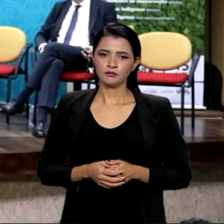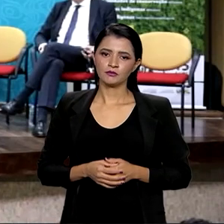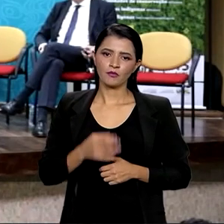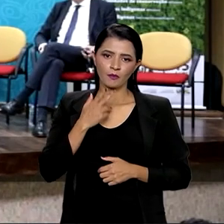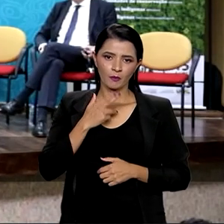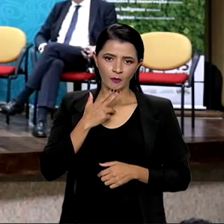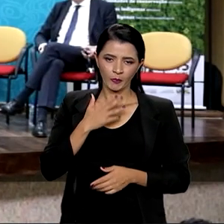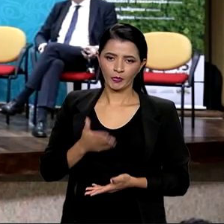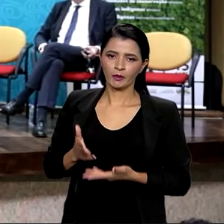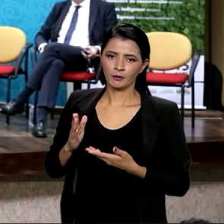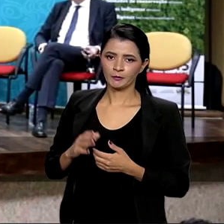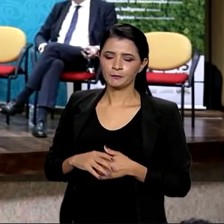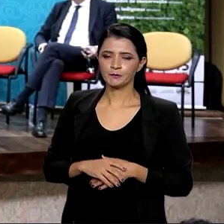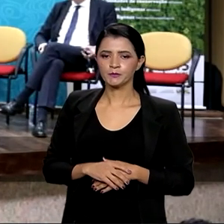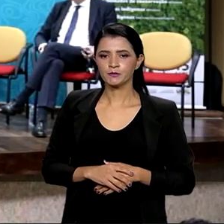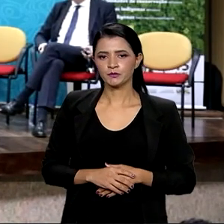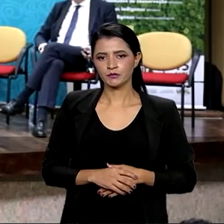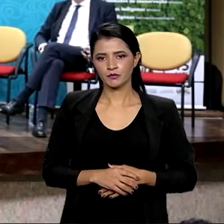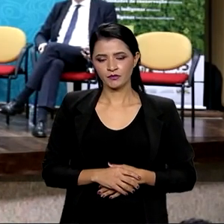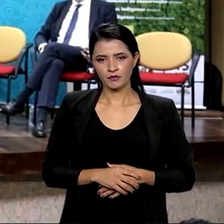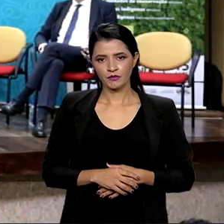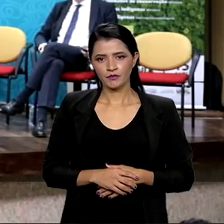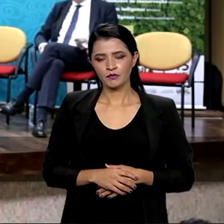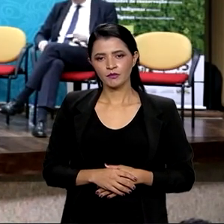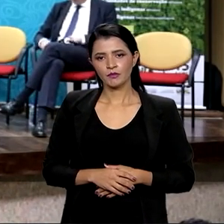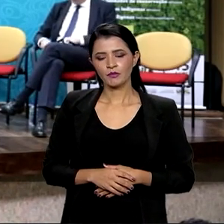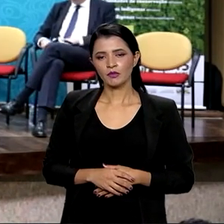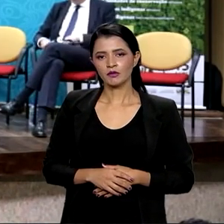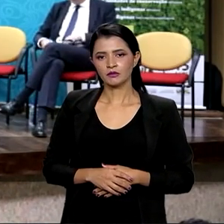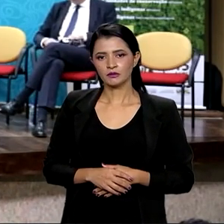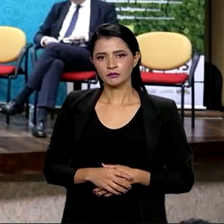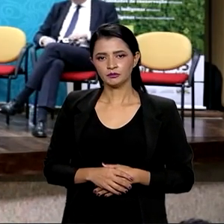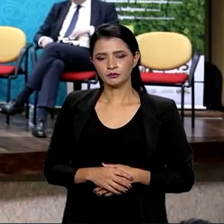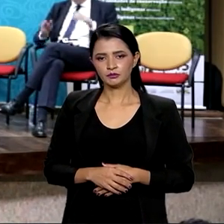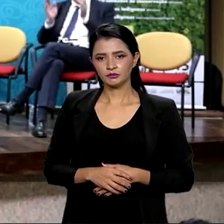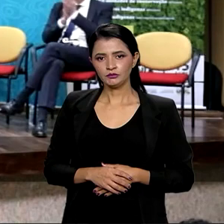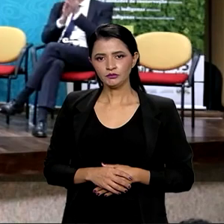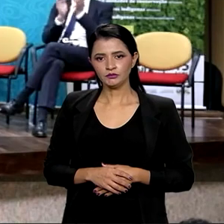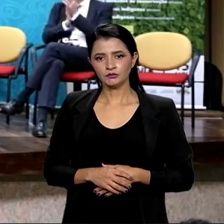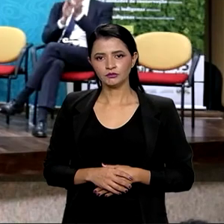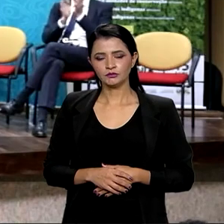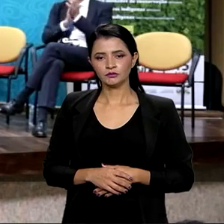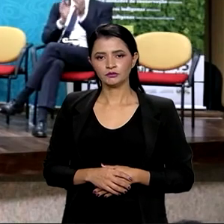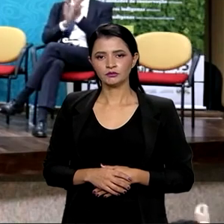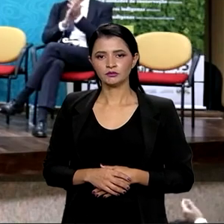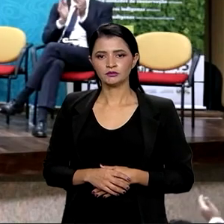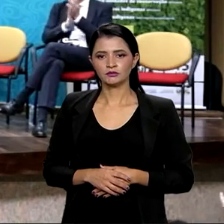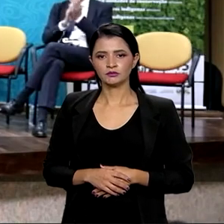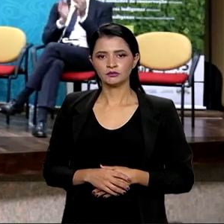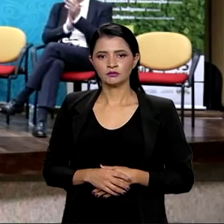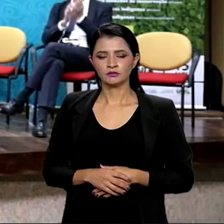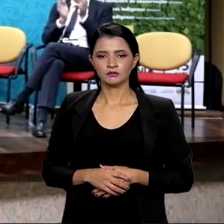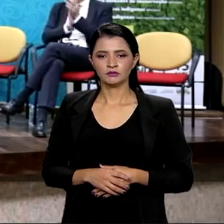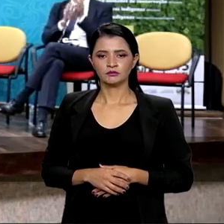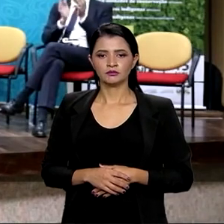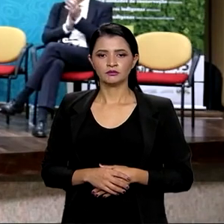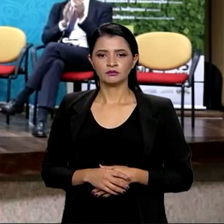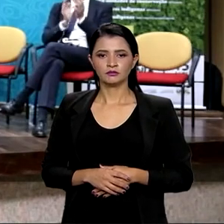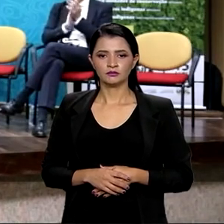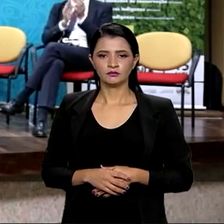spectacular reductions in the estimates of deforestation that we've seen. 60%